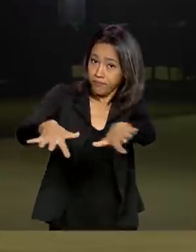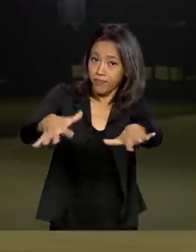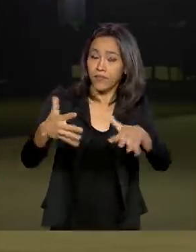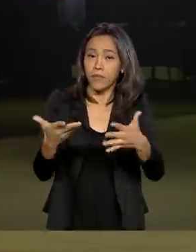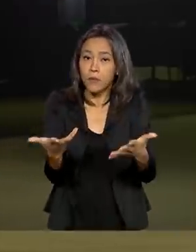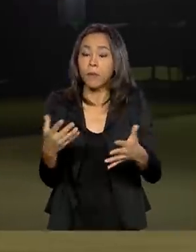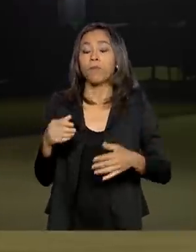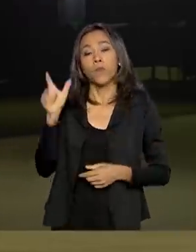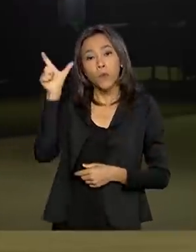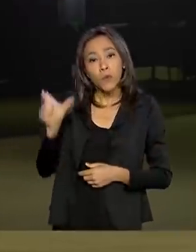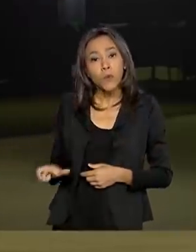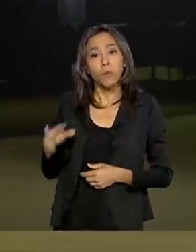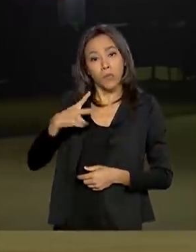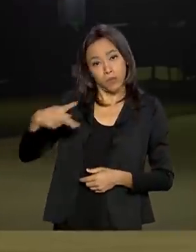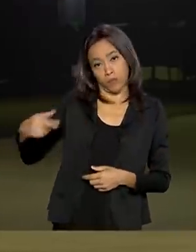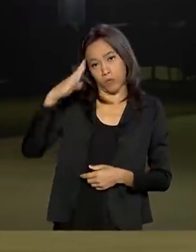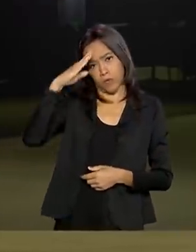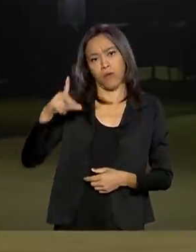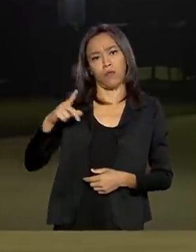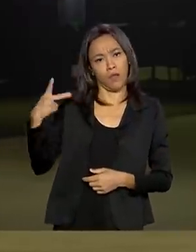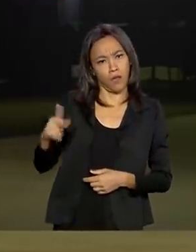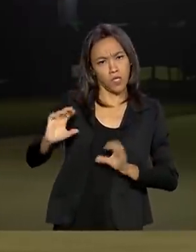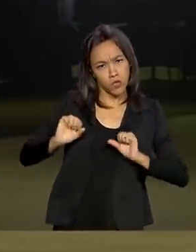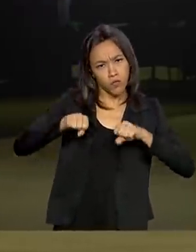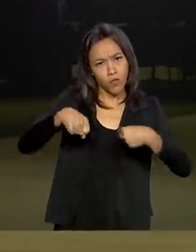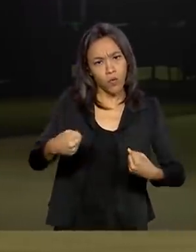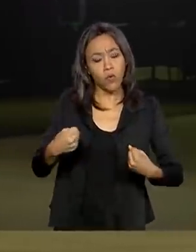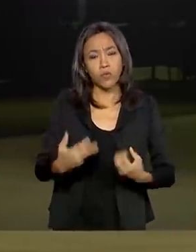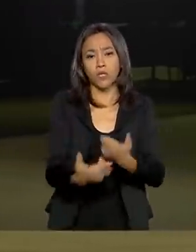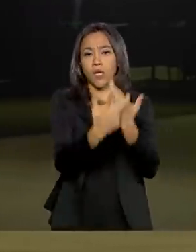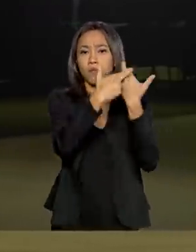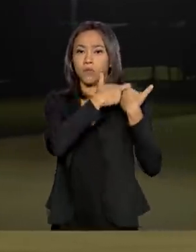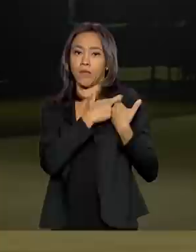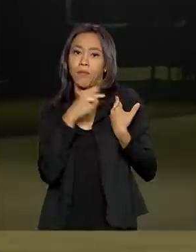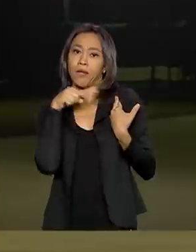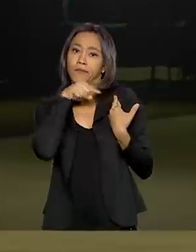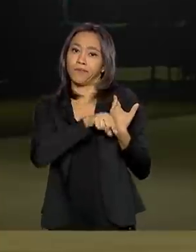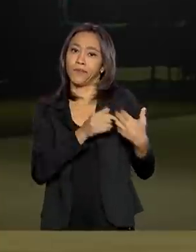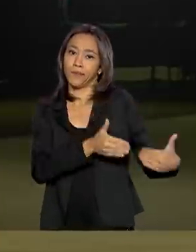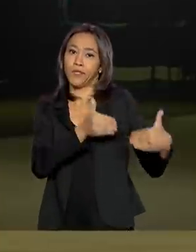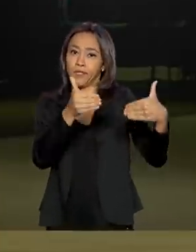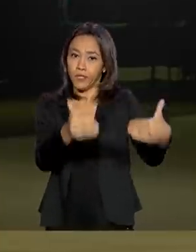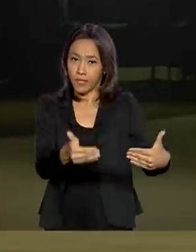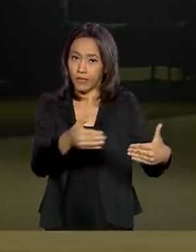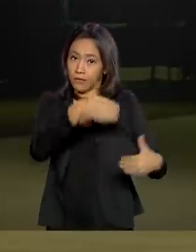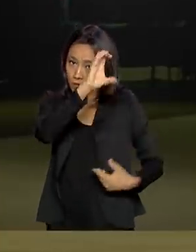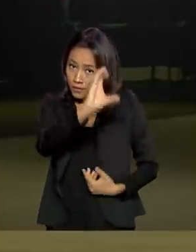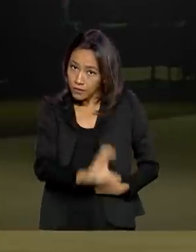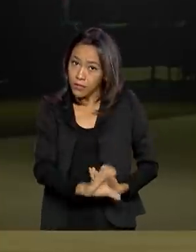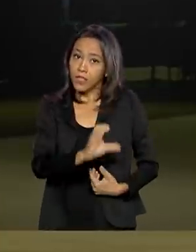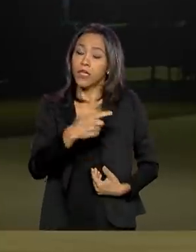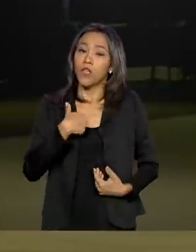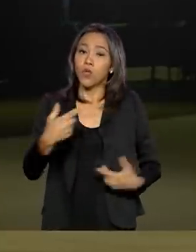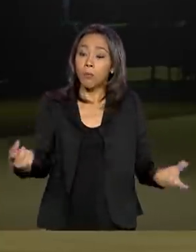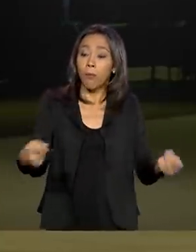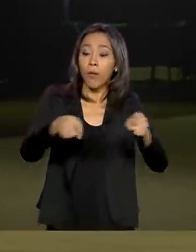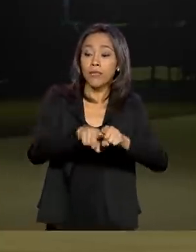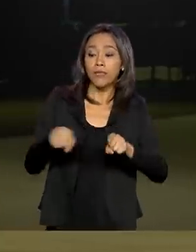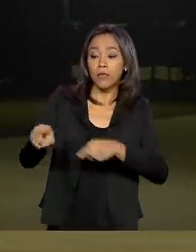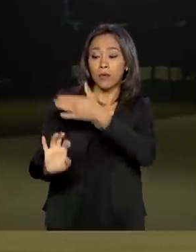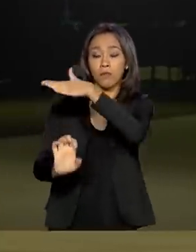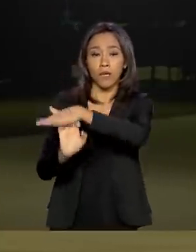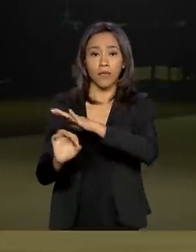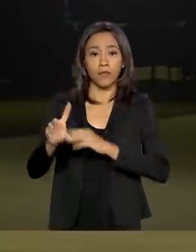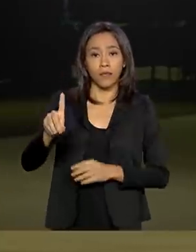tem esse esforço, coube ao Ministério da Cidadania, numa parceria que nós estabelecemos com a Dataprev e com a